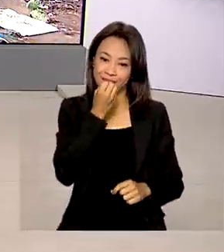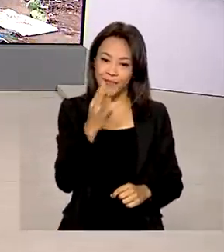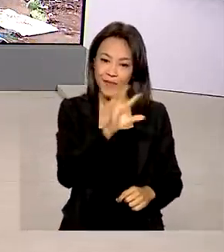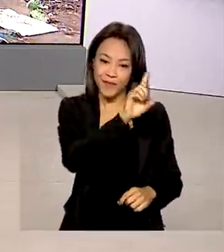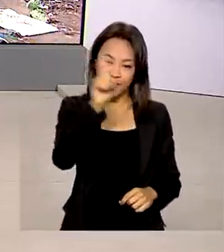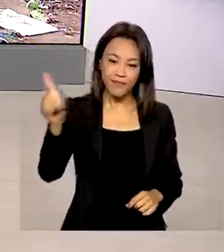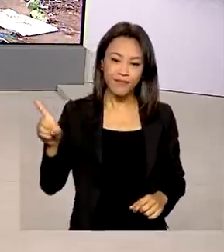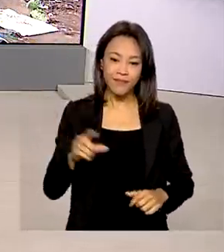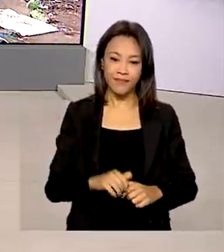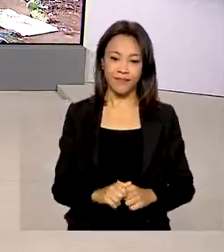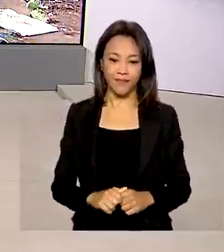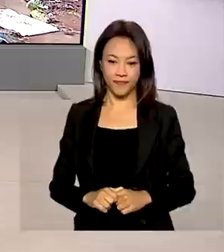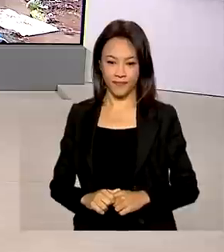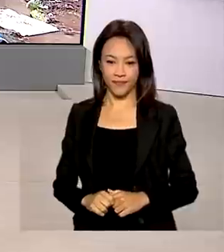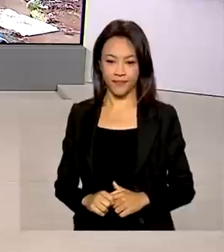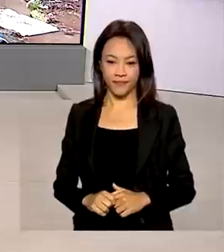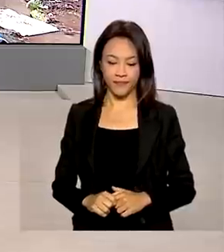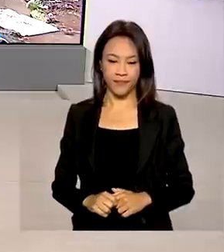dia.